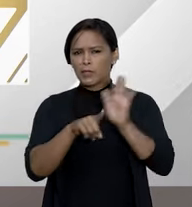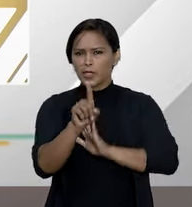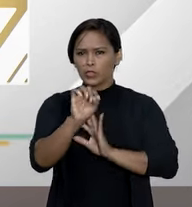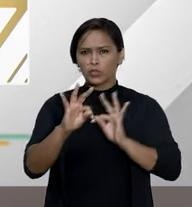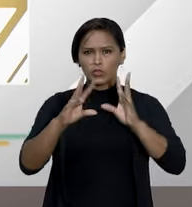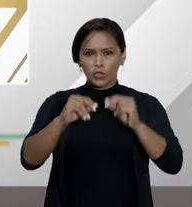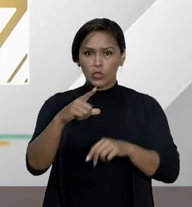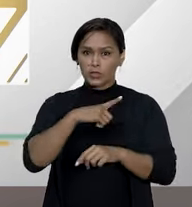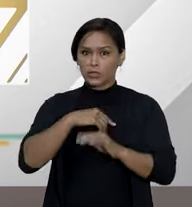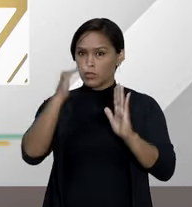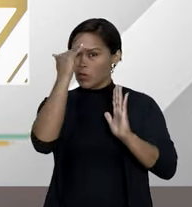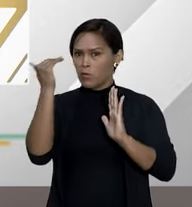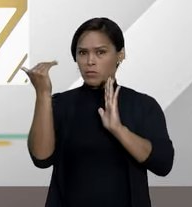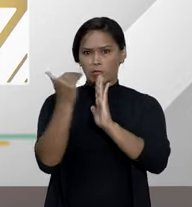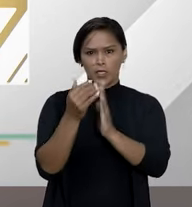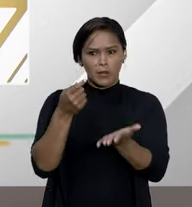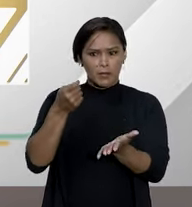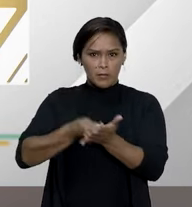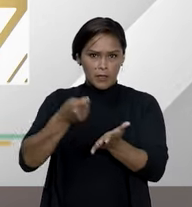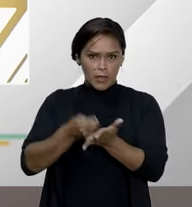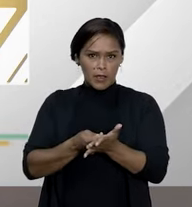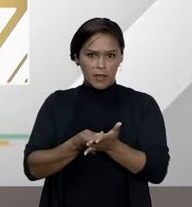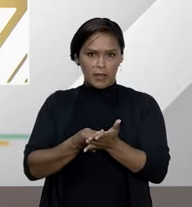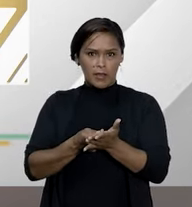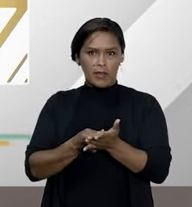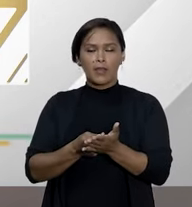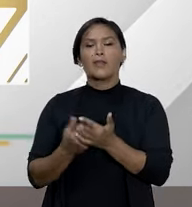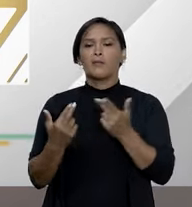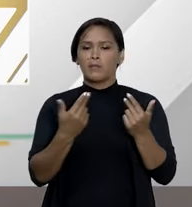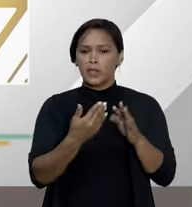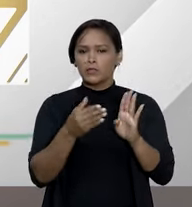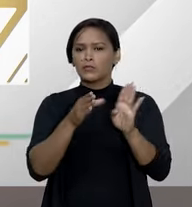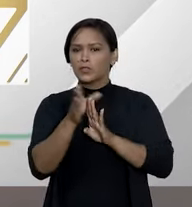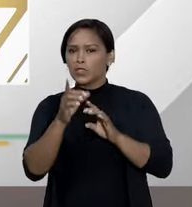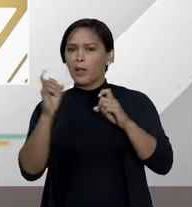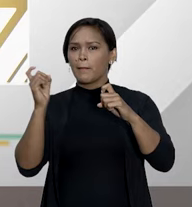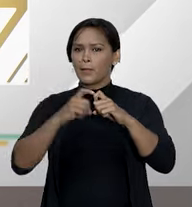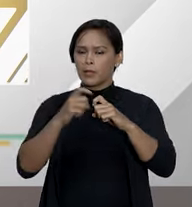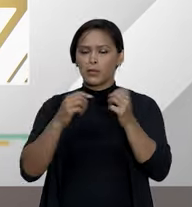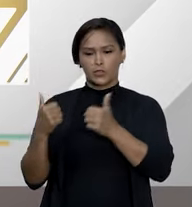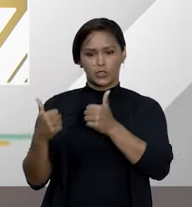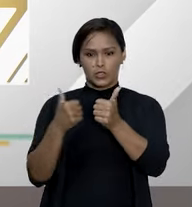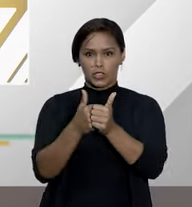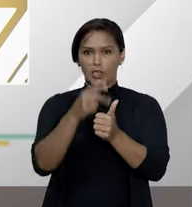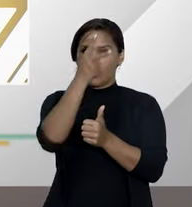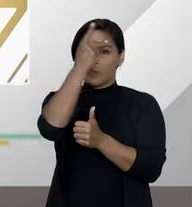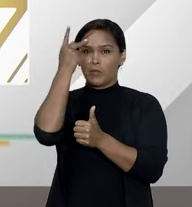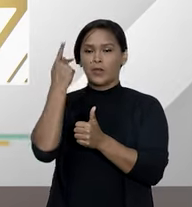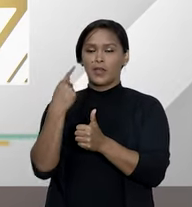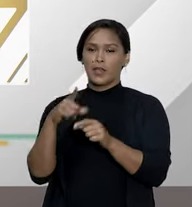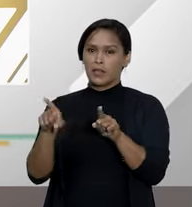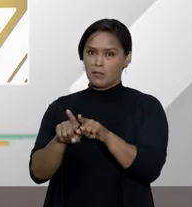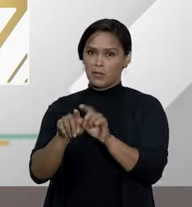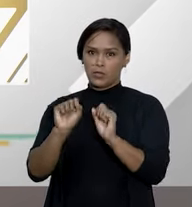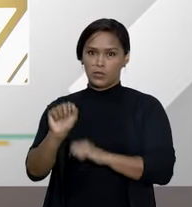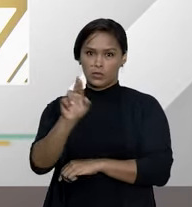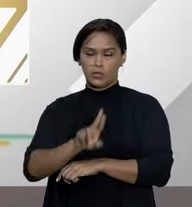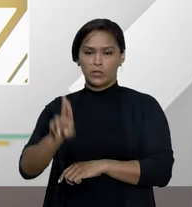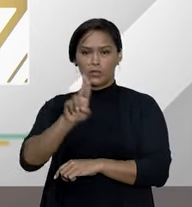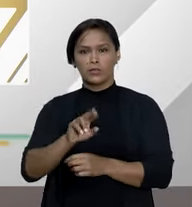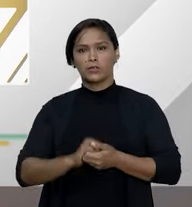de saúde tem a obrigação de custear, mesmo sendo indicado pelo médico que acompanha o paciente, professor Rodrigo?